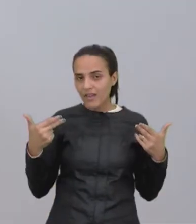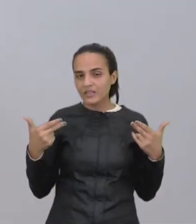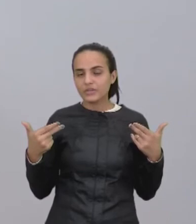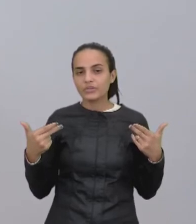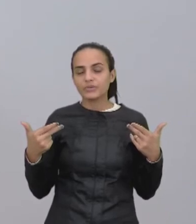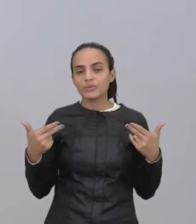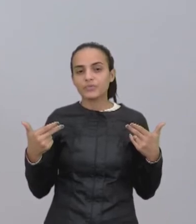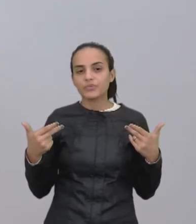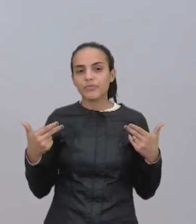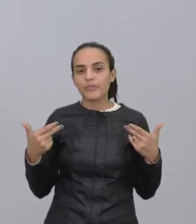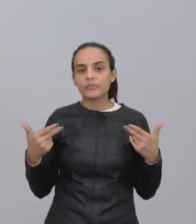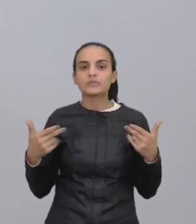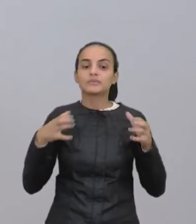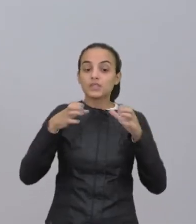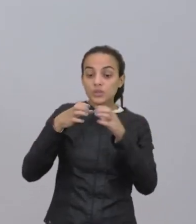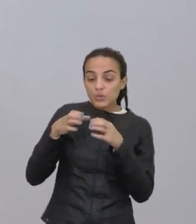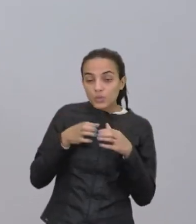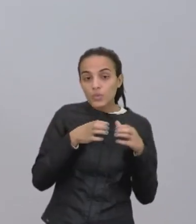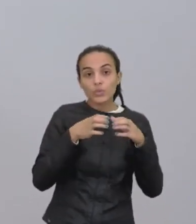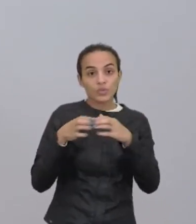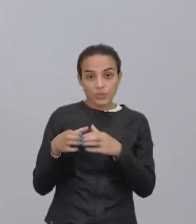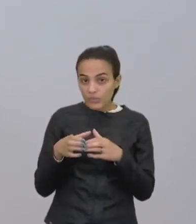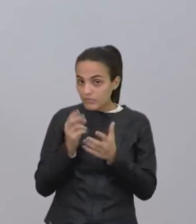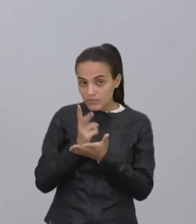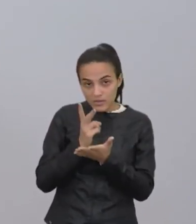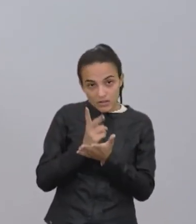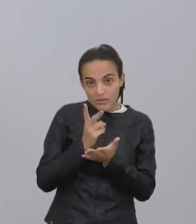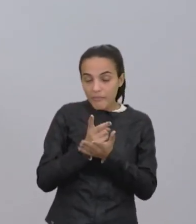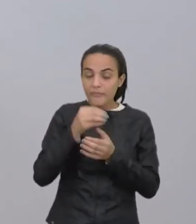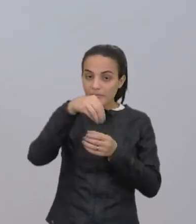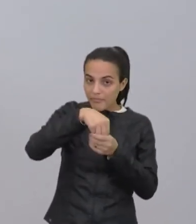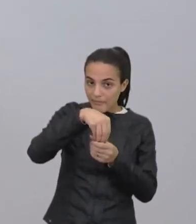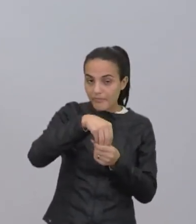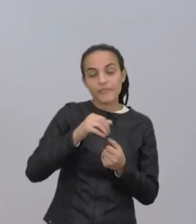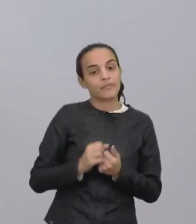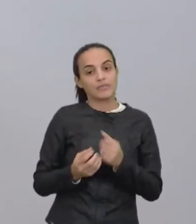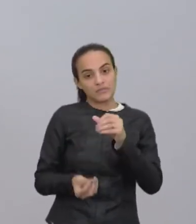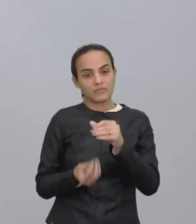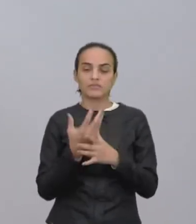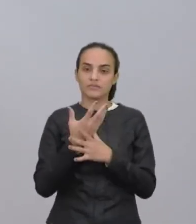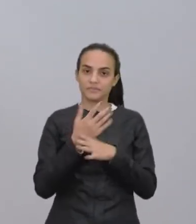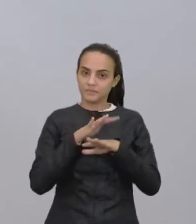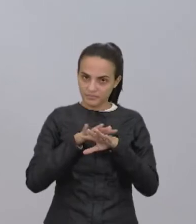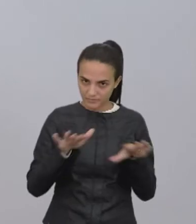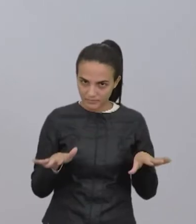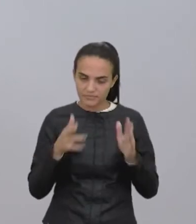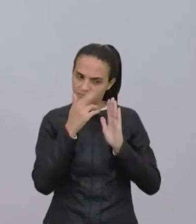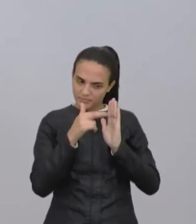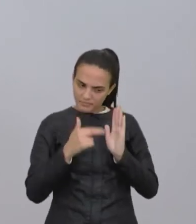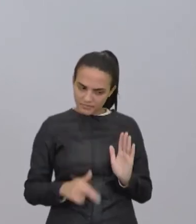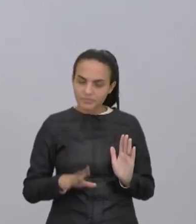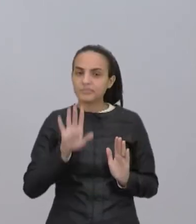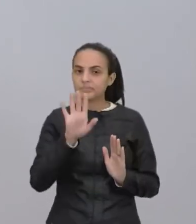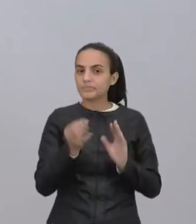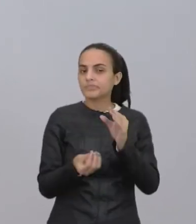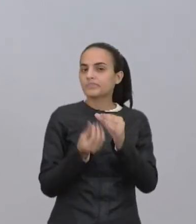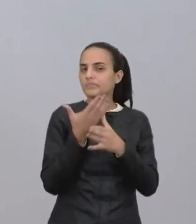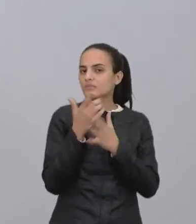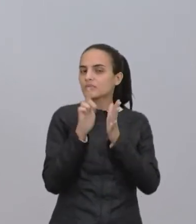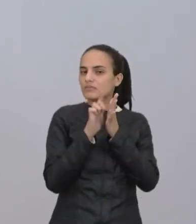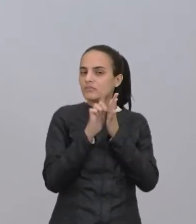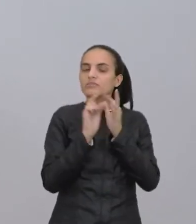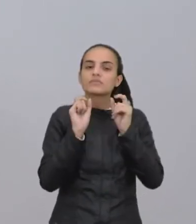organizações mesmo envolvidas, né, pra criar não só o relatório, mas também pra criar o